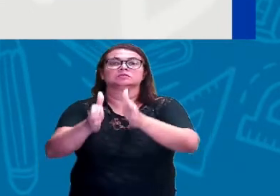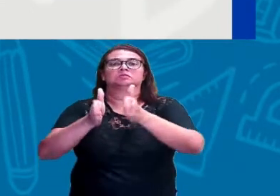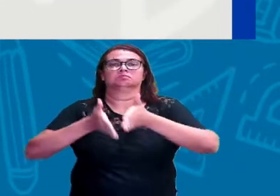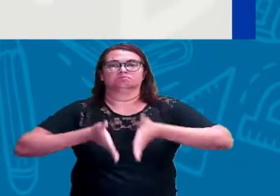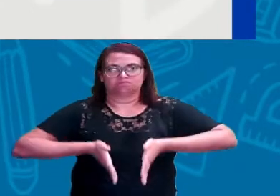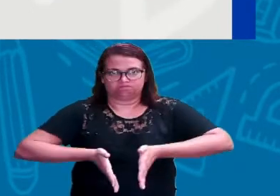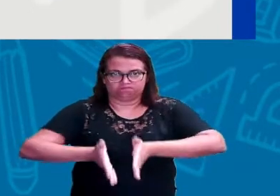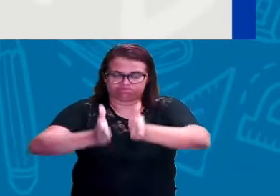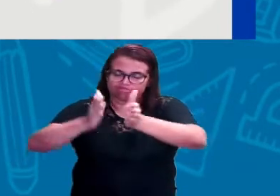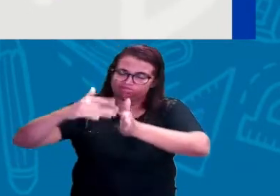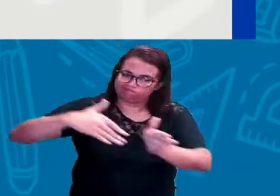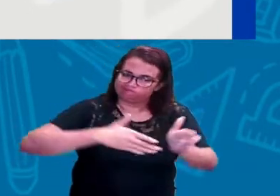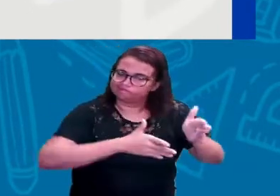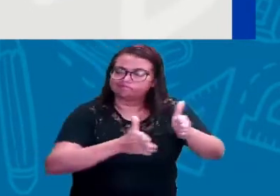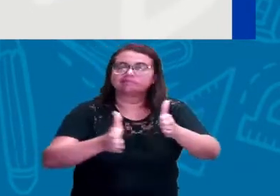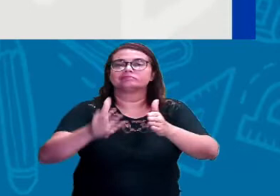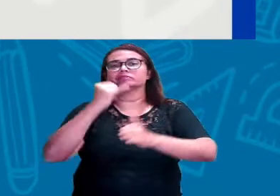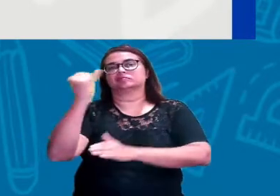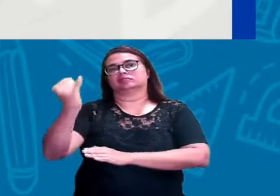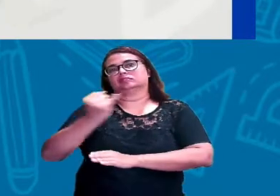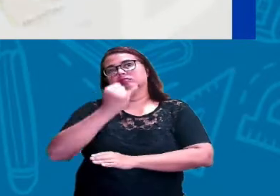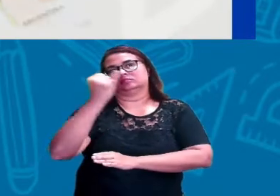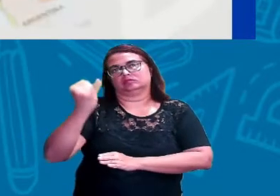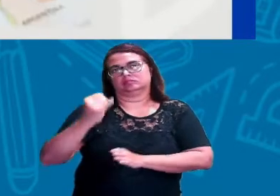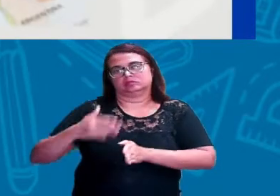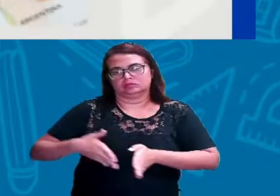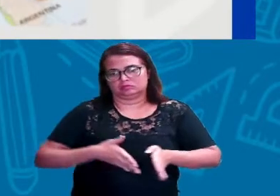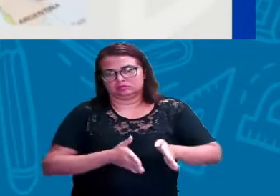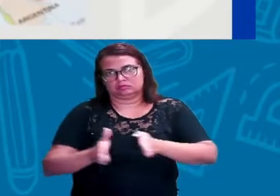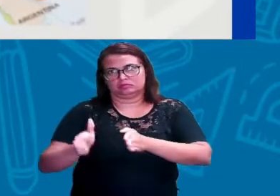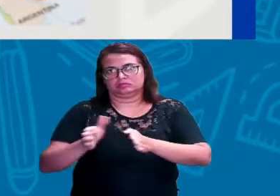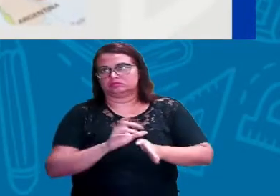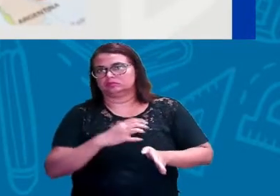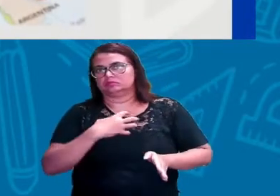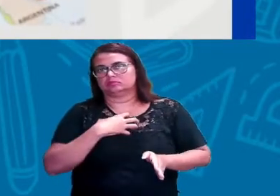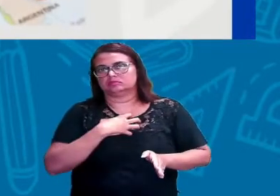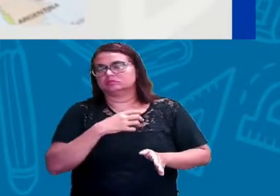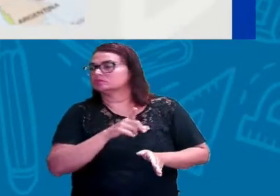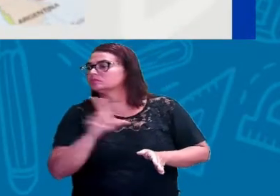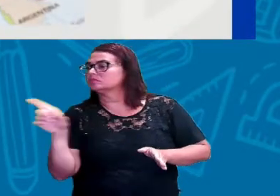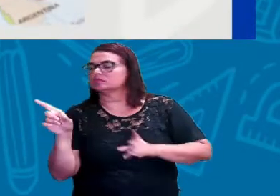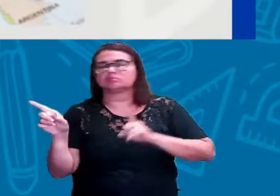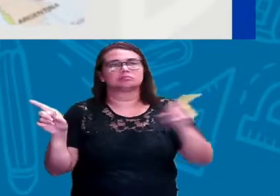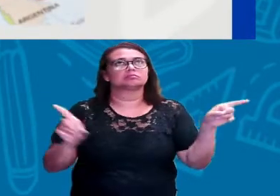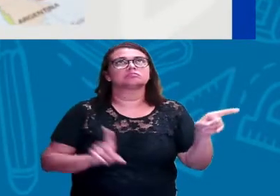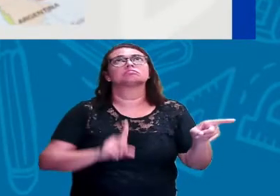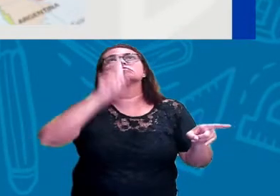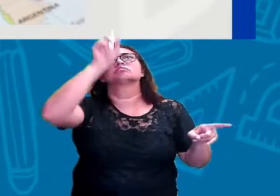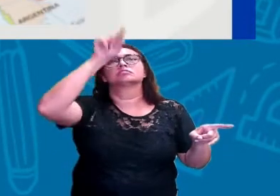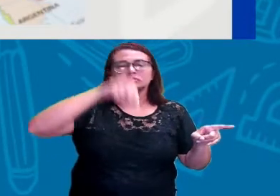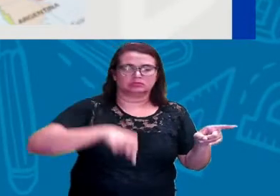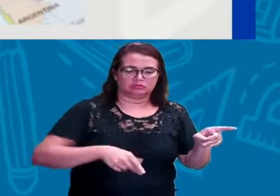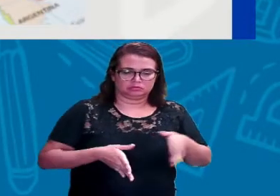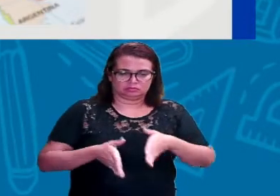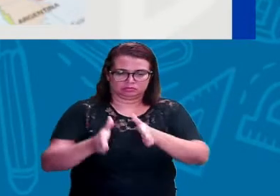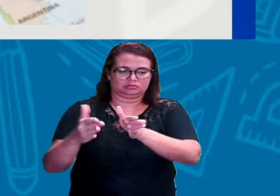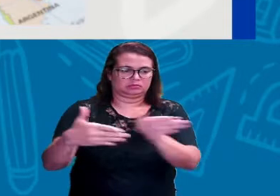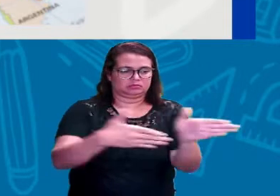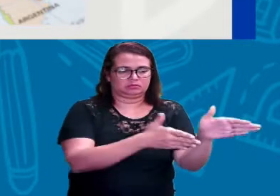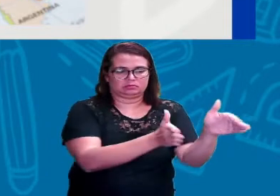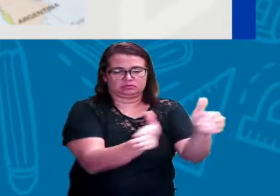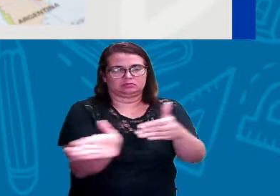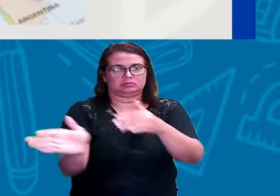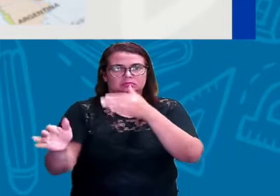importante a gente saber direção, trajetória, direção e sentido. Mas aí eu posso utilizar a localização também